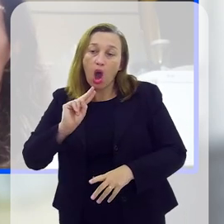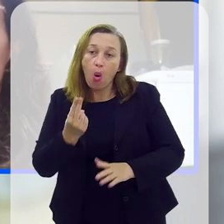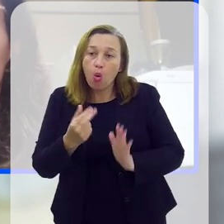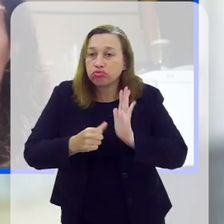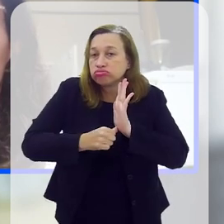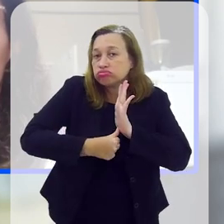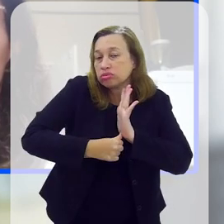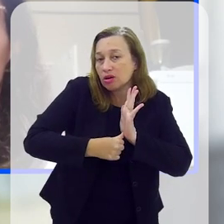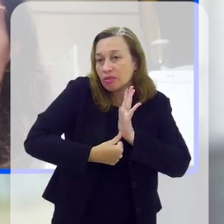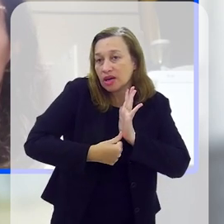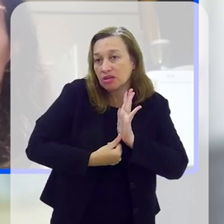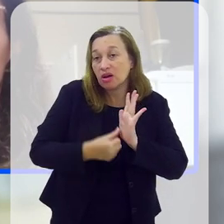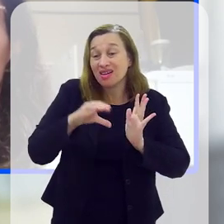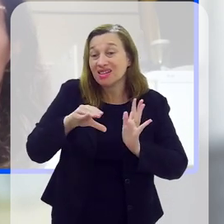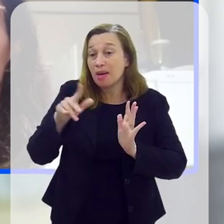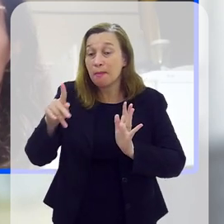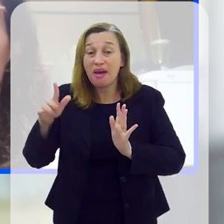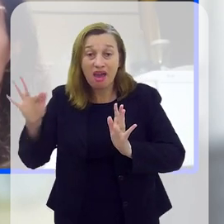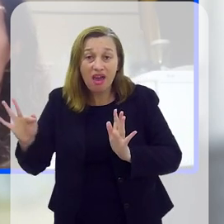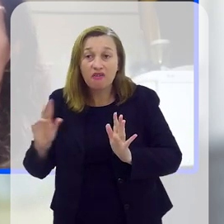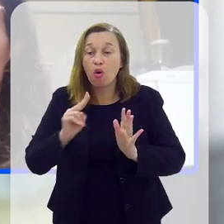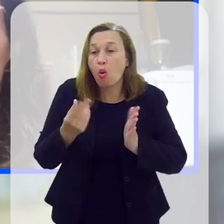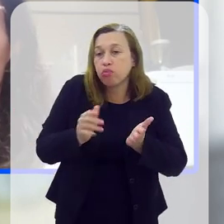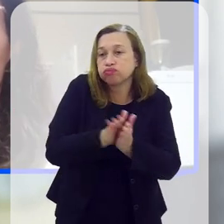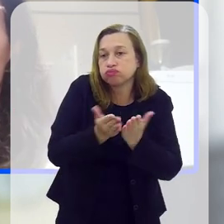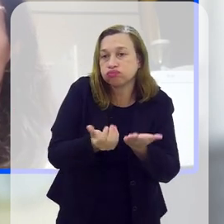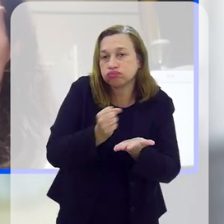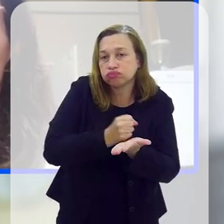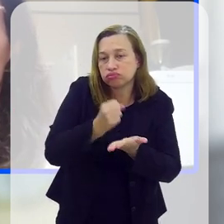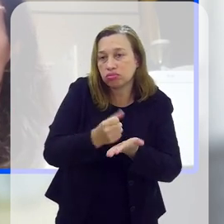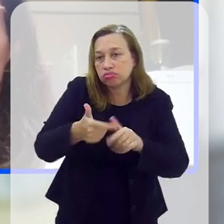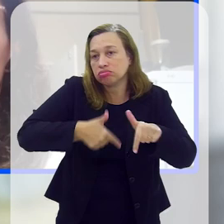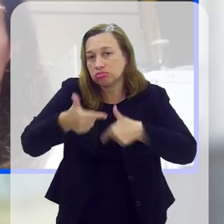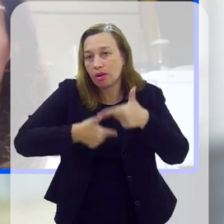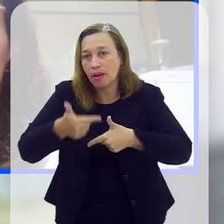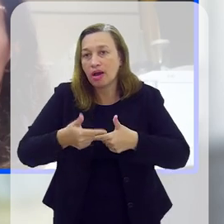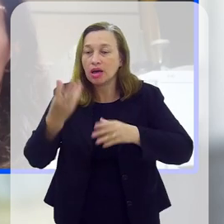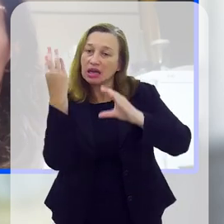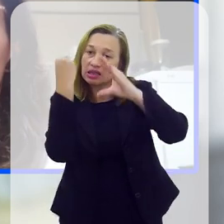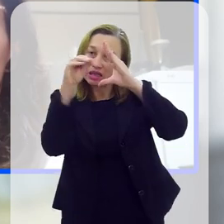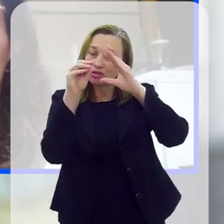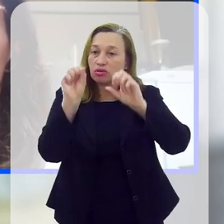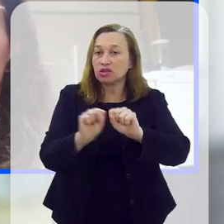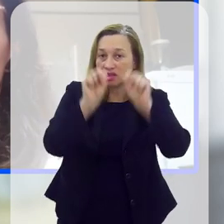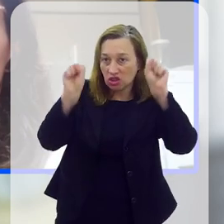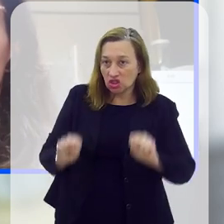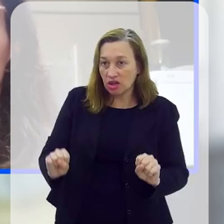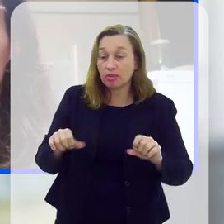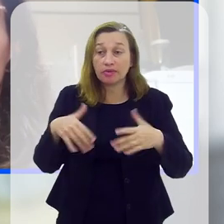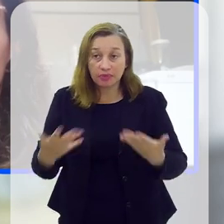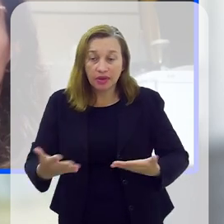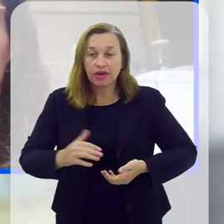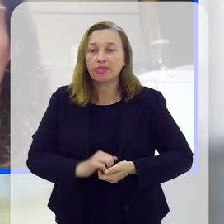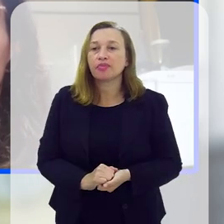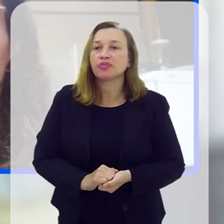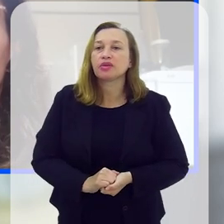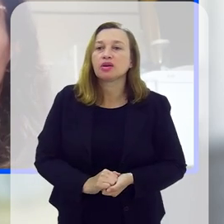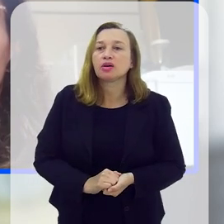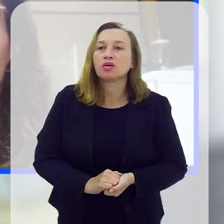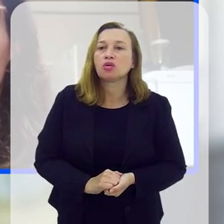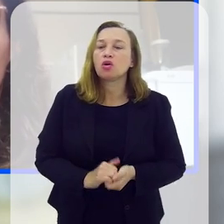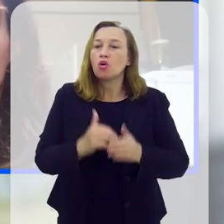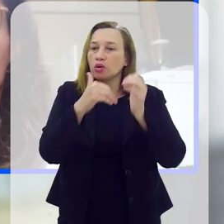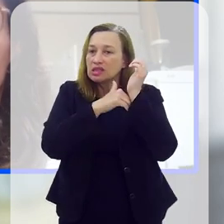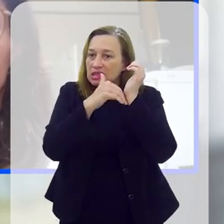documento dela, né, um RG ou um CPF, enfim, uma carteira de trabalho, e colocar isso dentro do sistema. Então, o fluxo funciona assim. É um